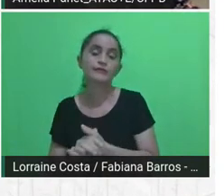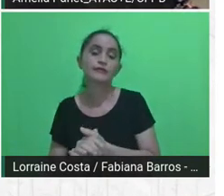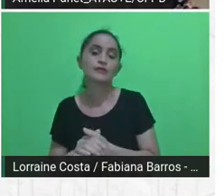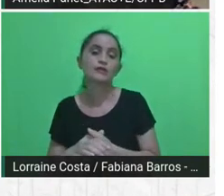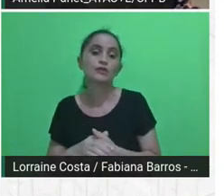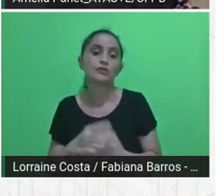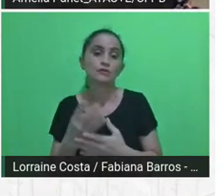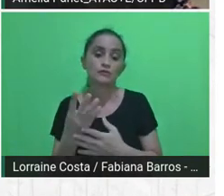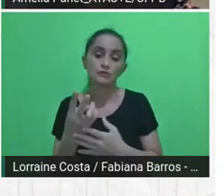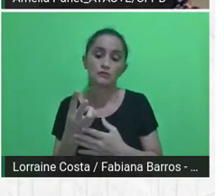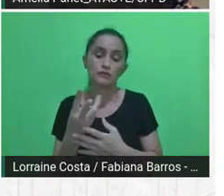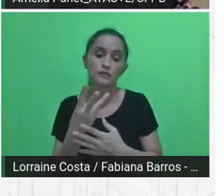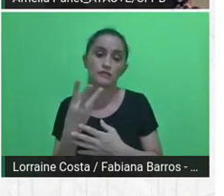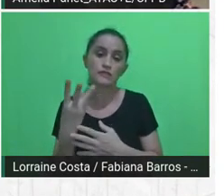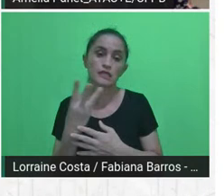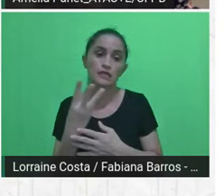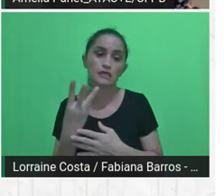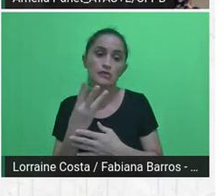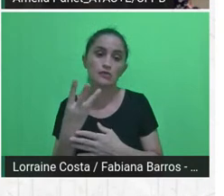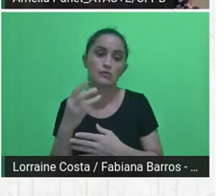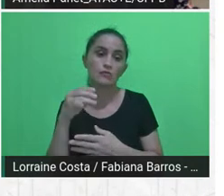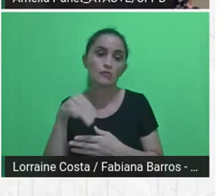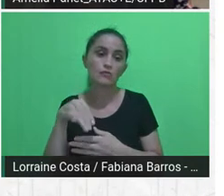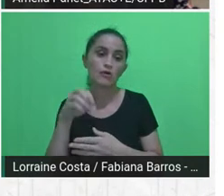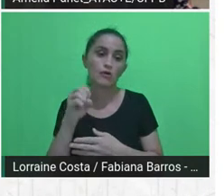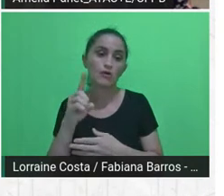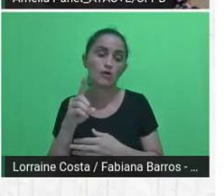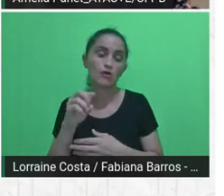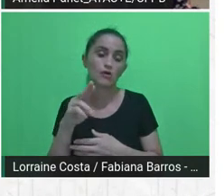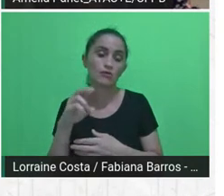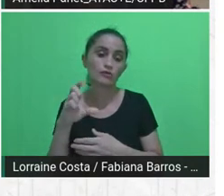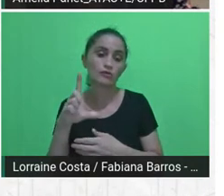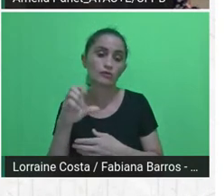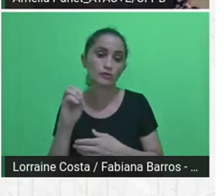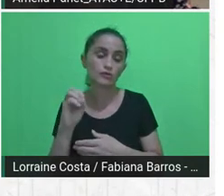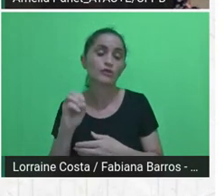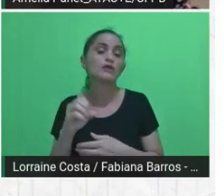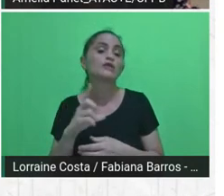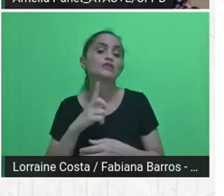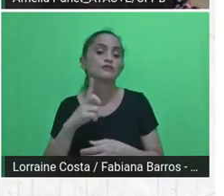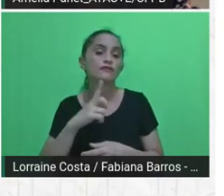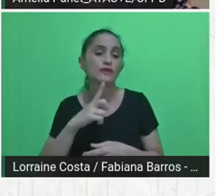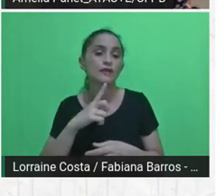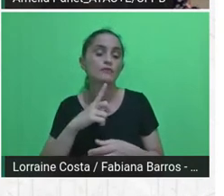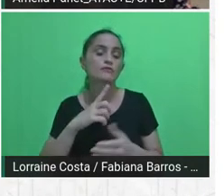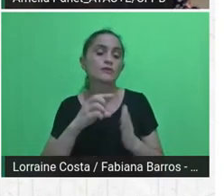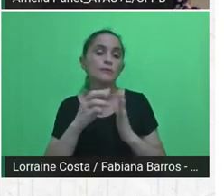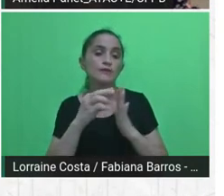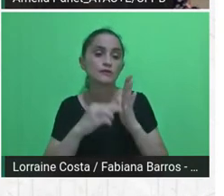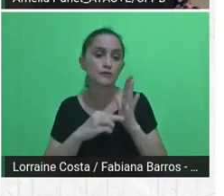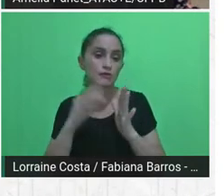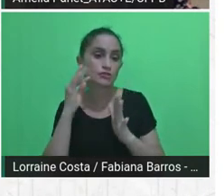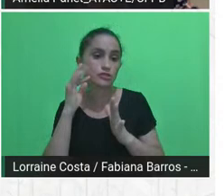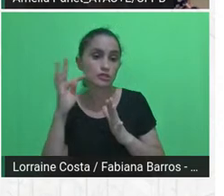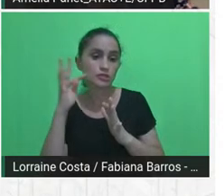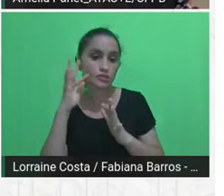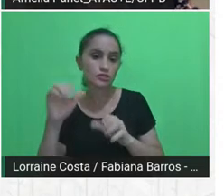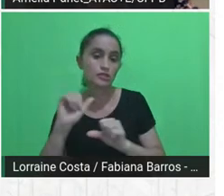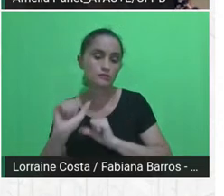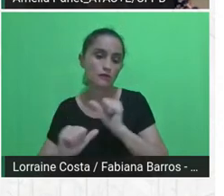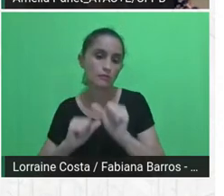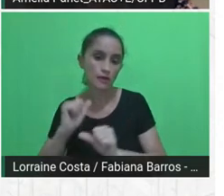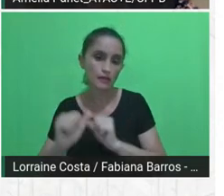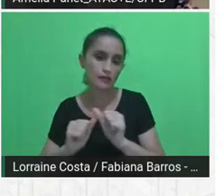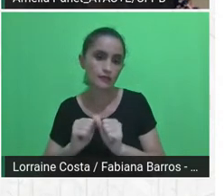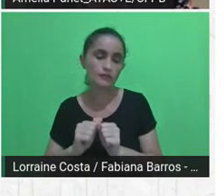disciplina nós tivemos uma reviravolta na metodologia que eu vou apresentar um pouco mais adiante a partir do terceiro módulo.